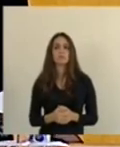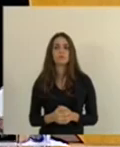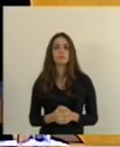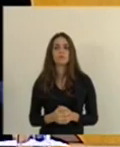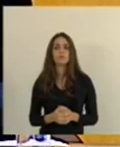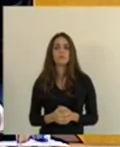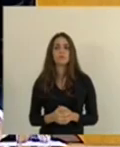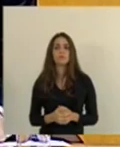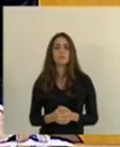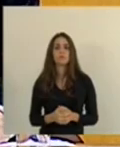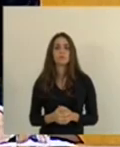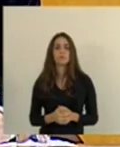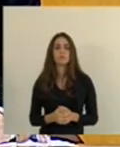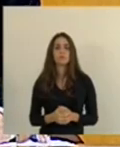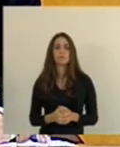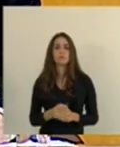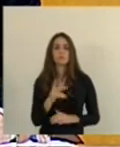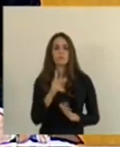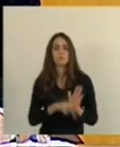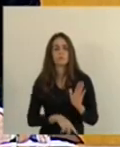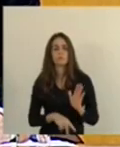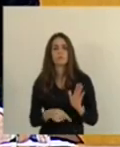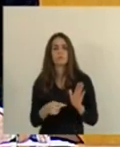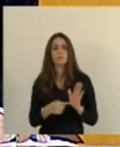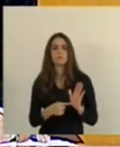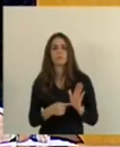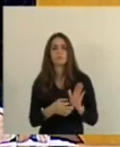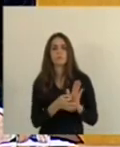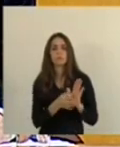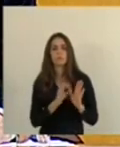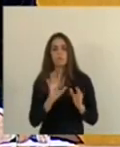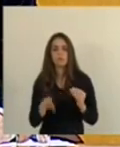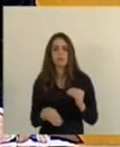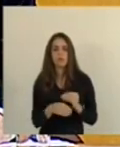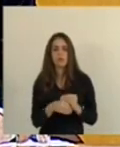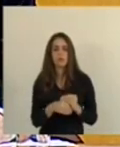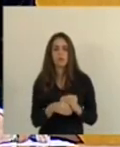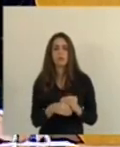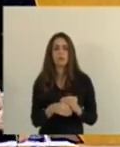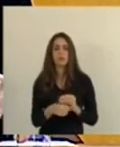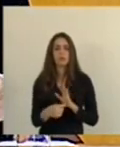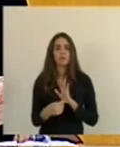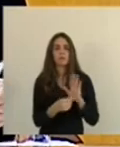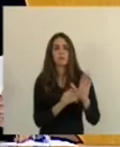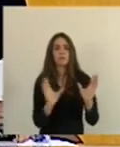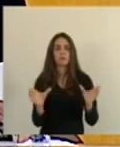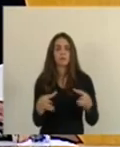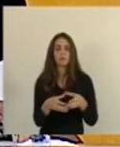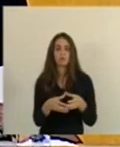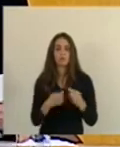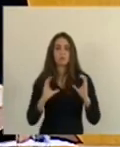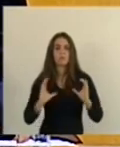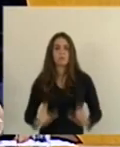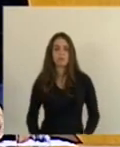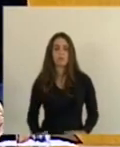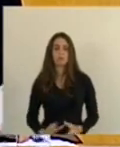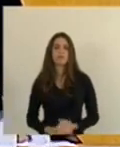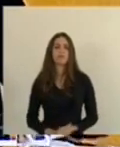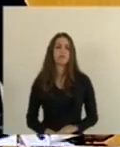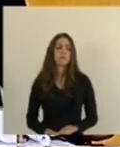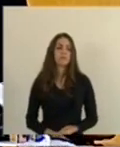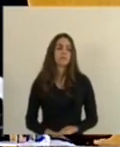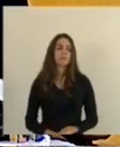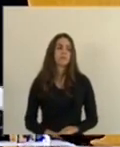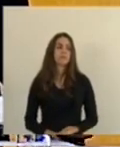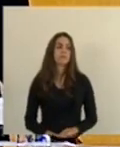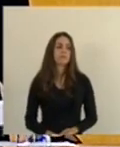Tá, o projeto aparecer com emenda apresentada na Comissão de Cidadania. Então,